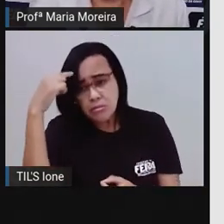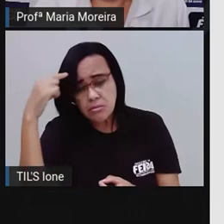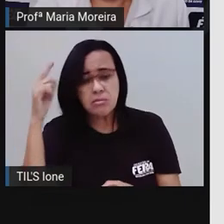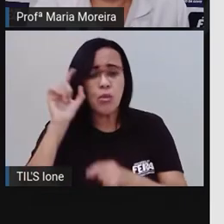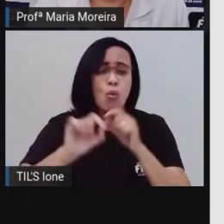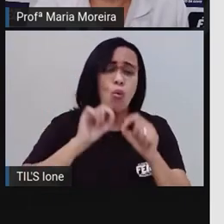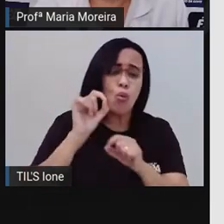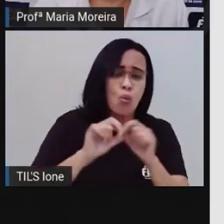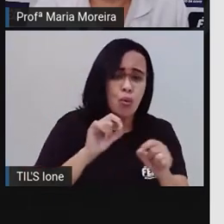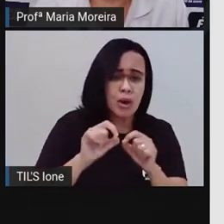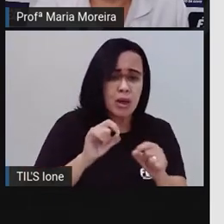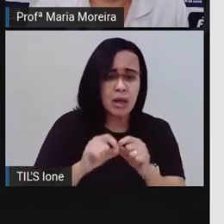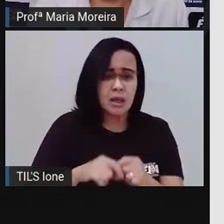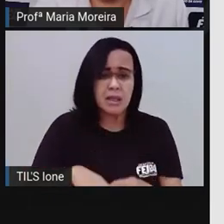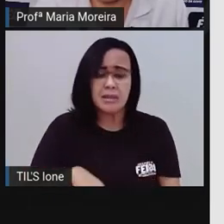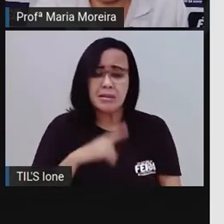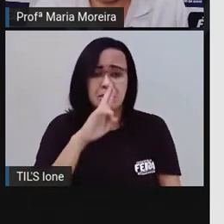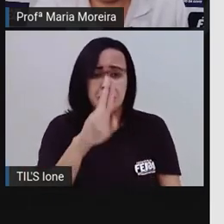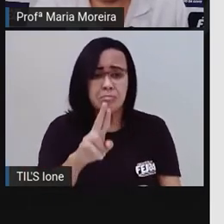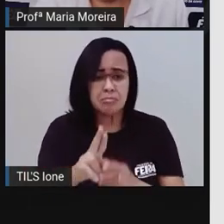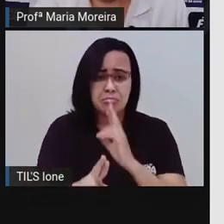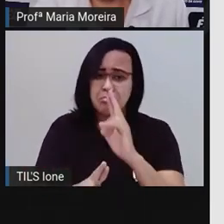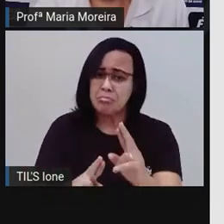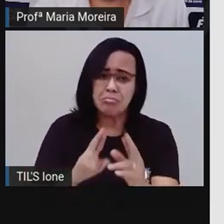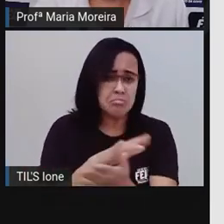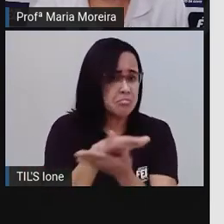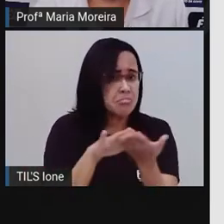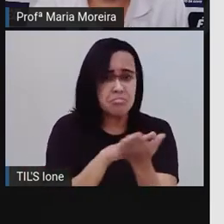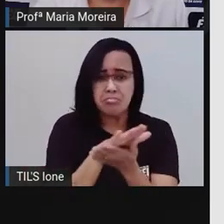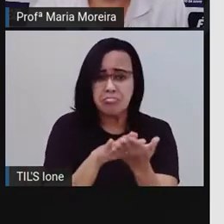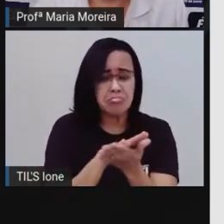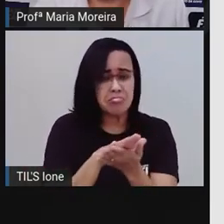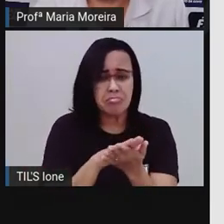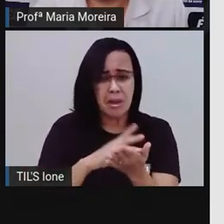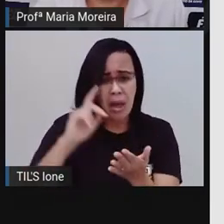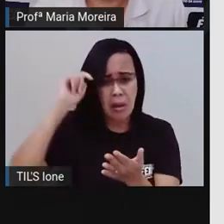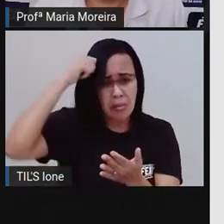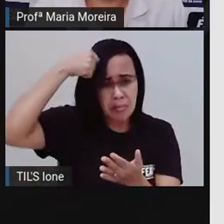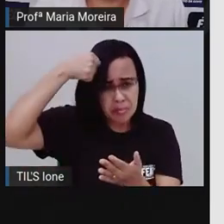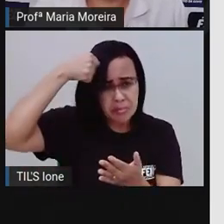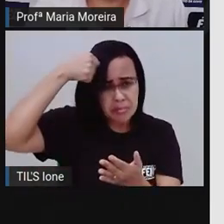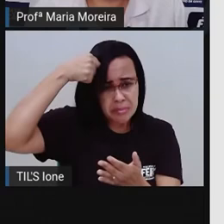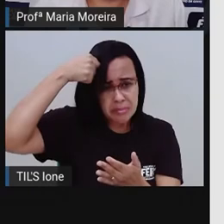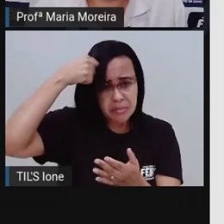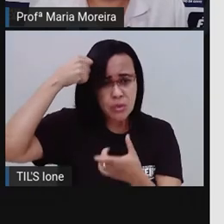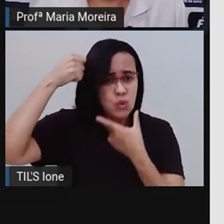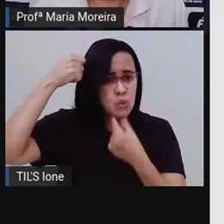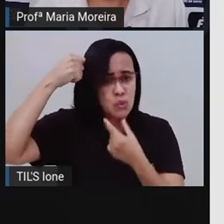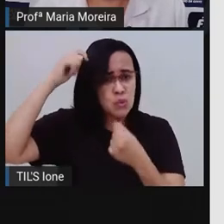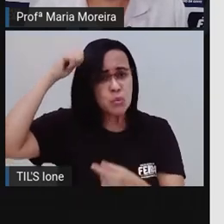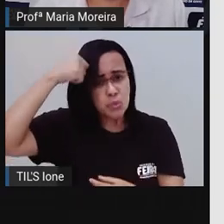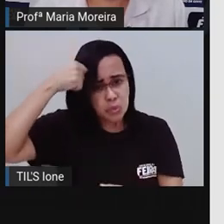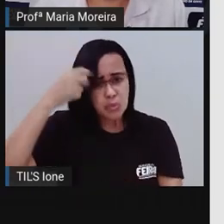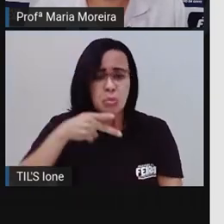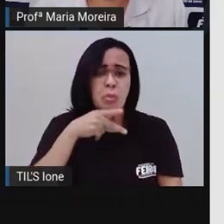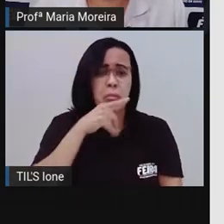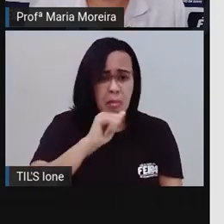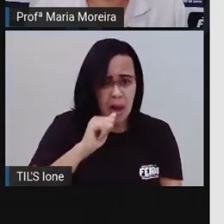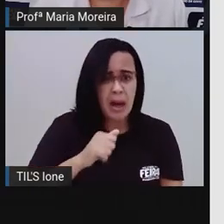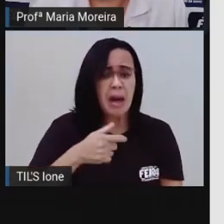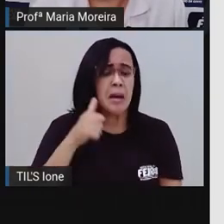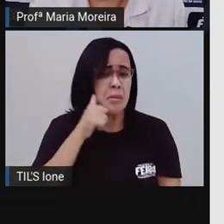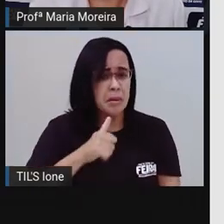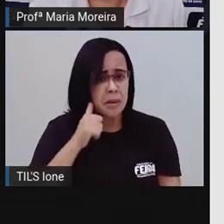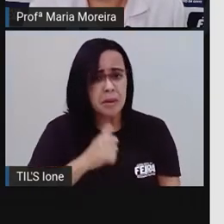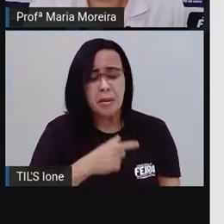e não encontrava respostas. Ele era preto, seu pai e sua mãe também, porque não podiam